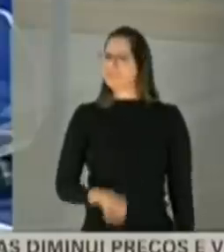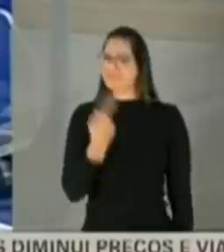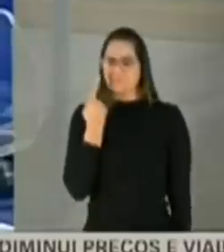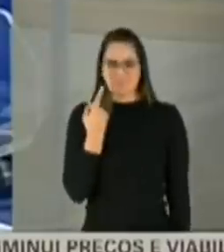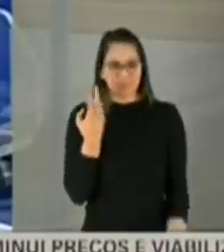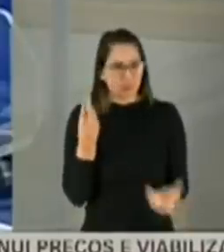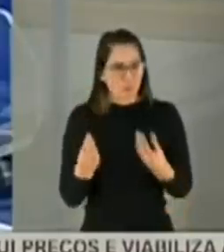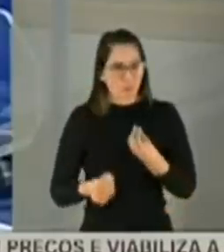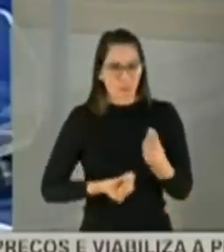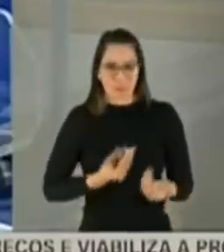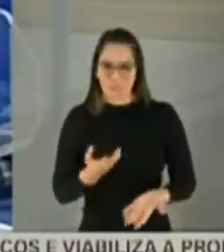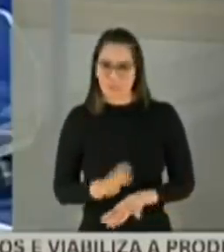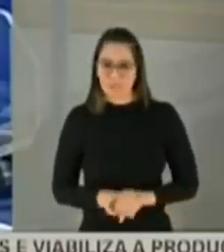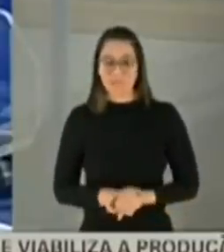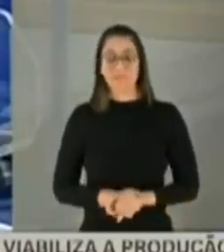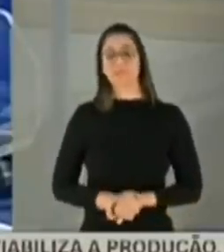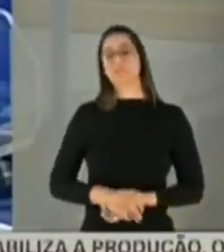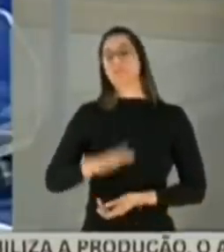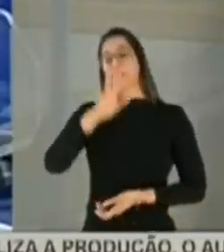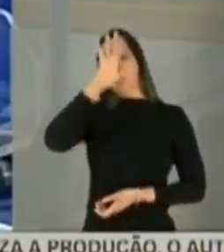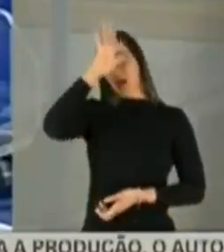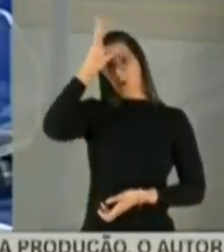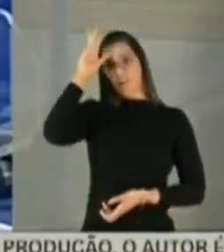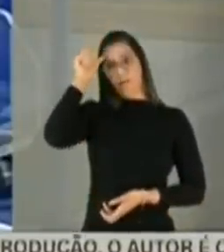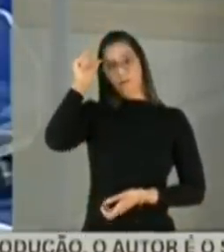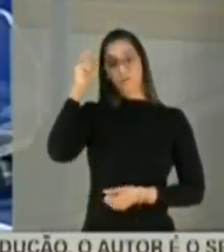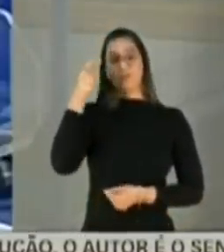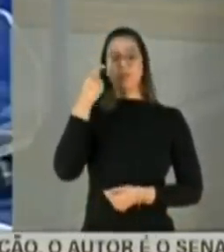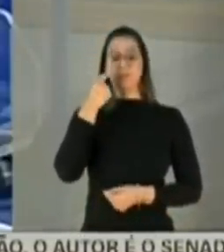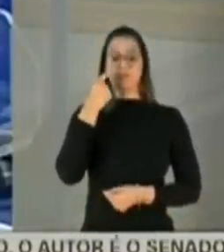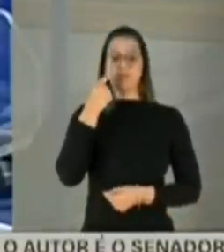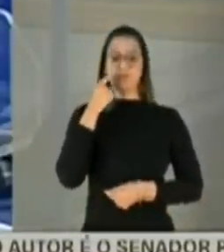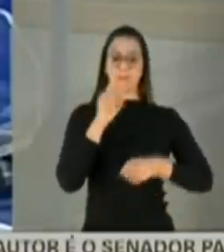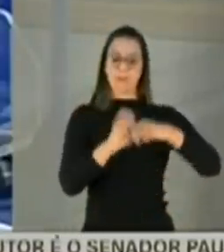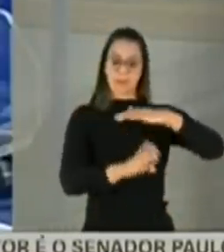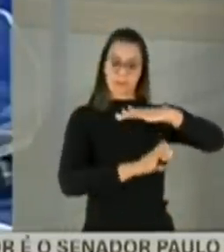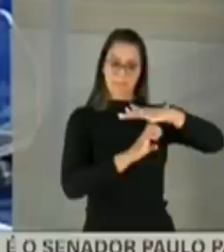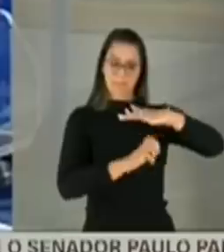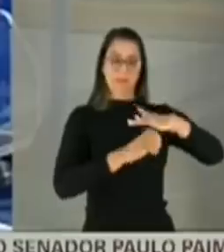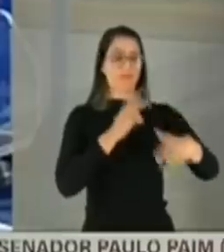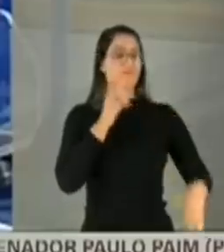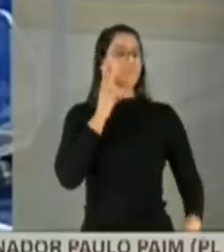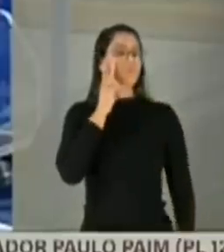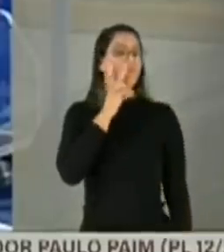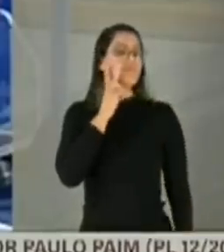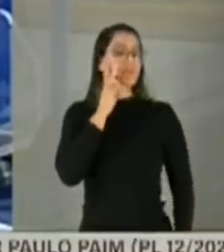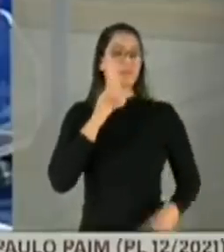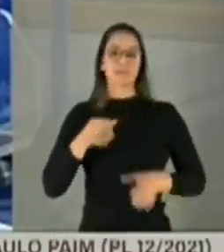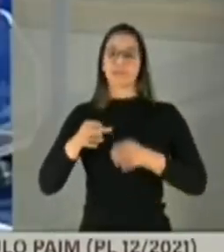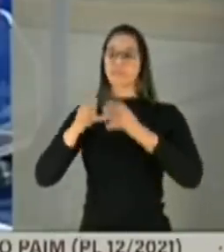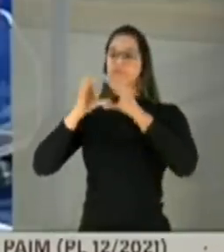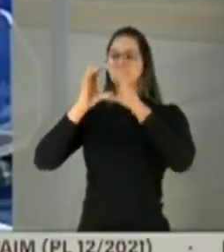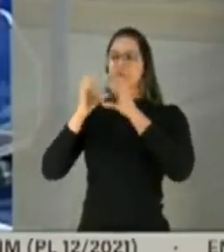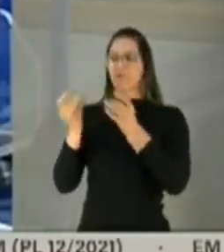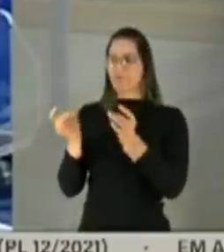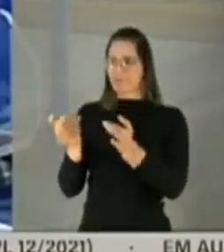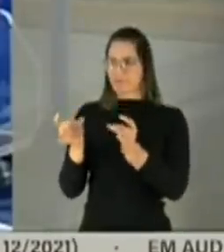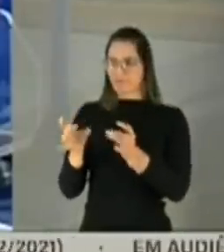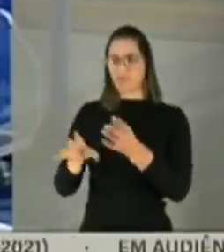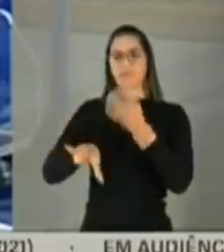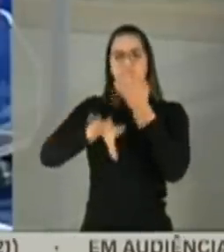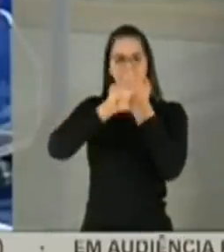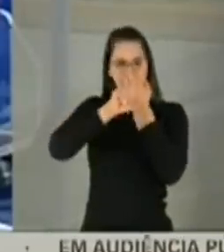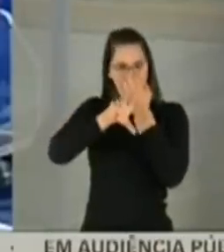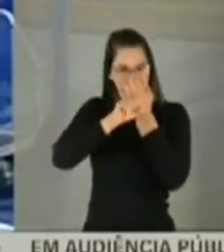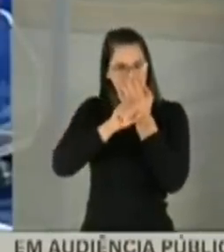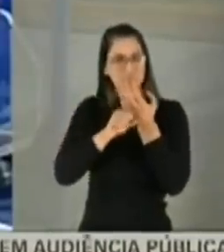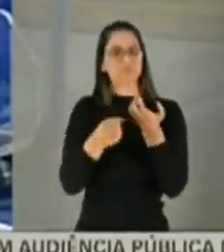No Amazonas, nós vimos uma empresa de vinhos vendendo respirador, que o já falou muito aqui,